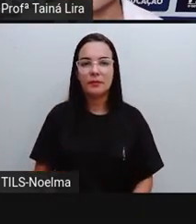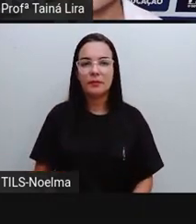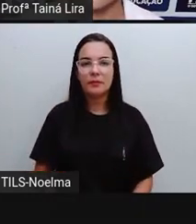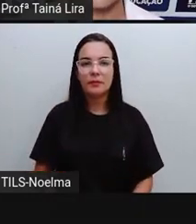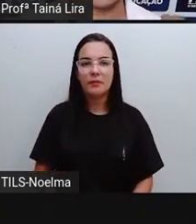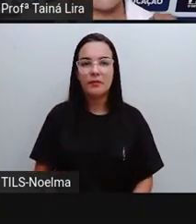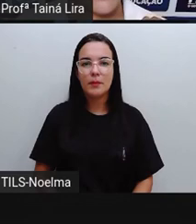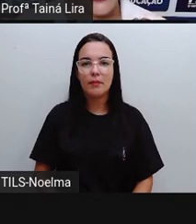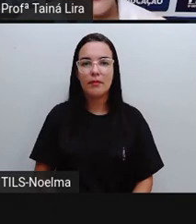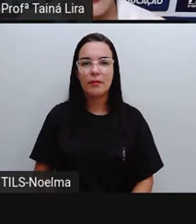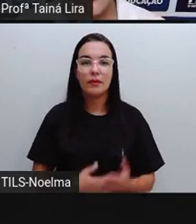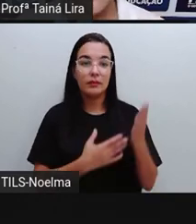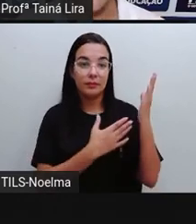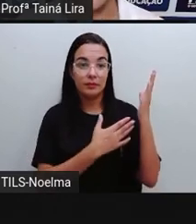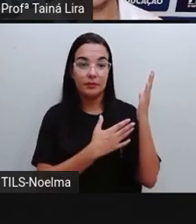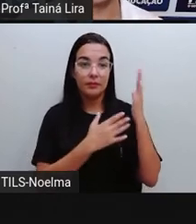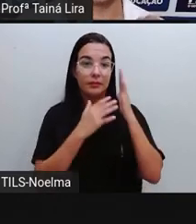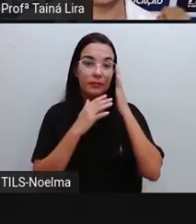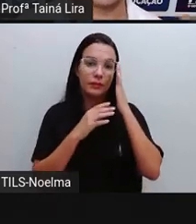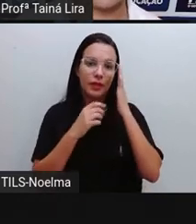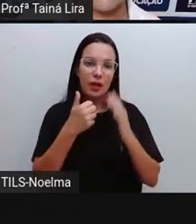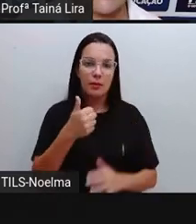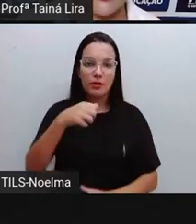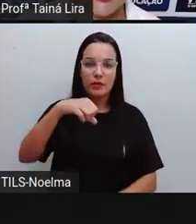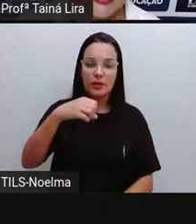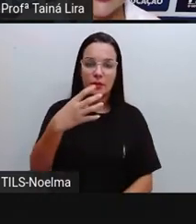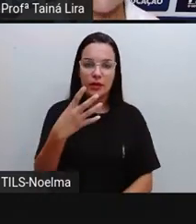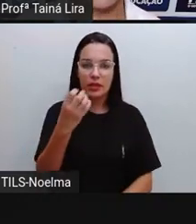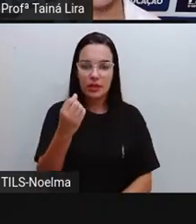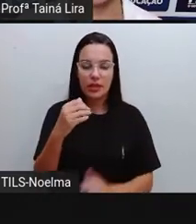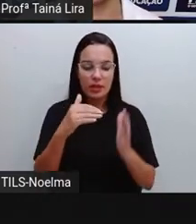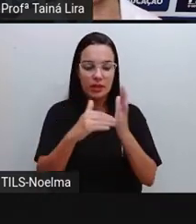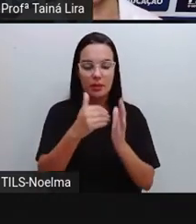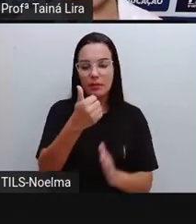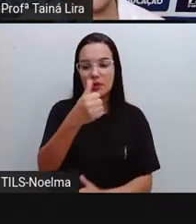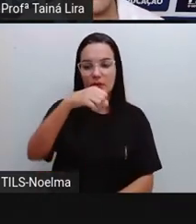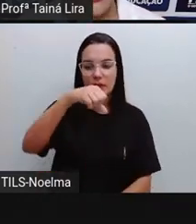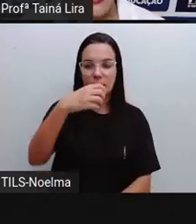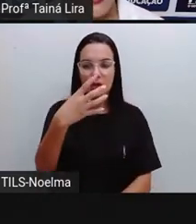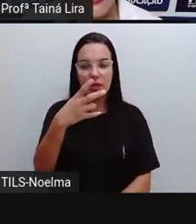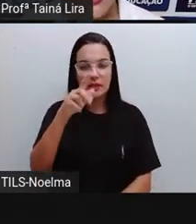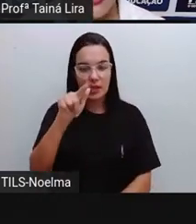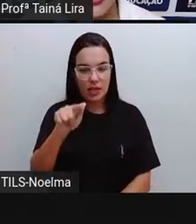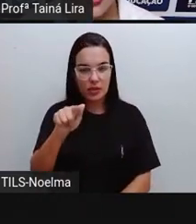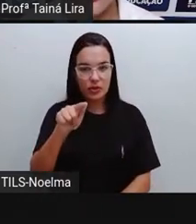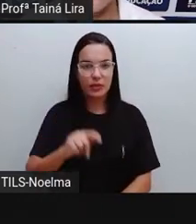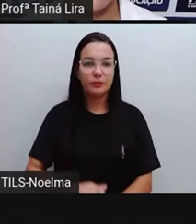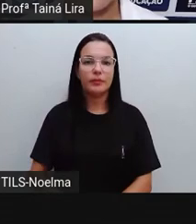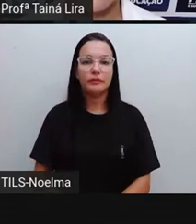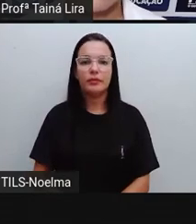Olha lá, Carlos Valadares, que ficou entre 1946 e 1947.